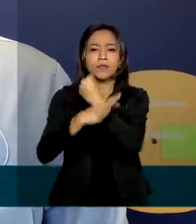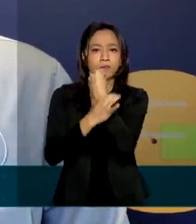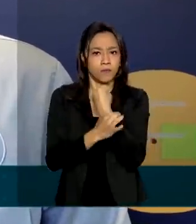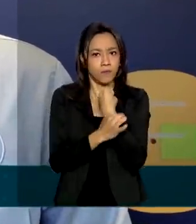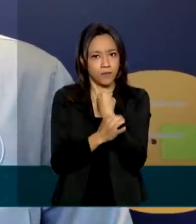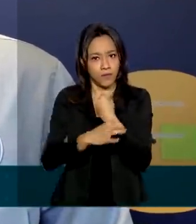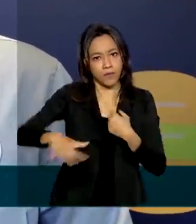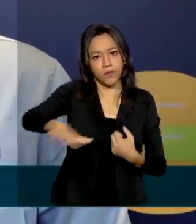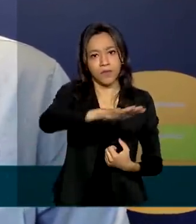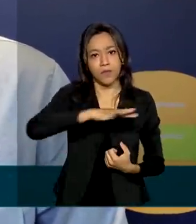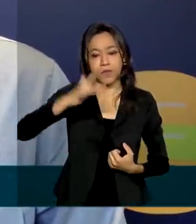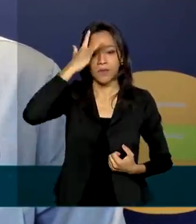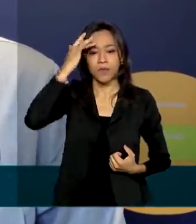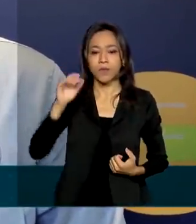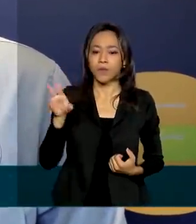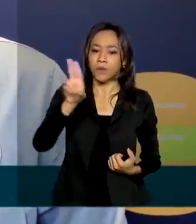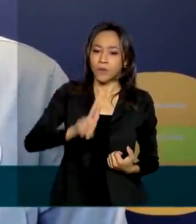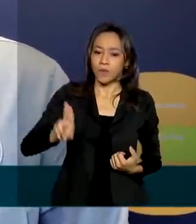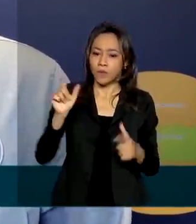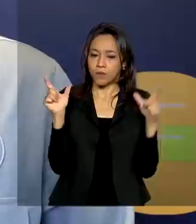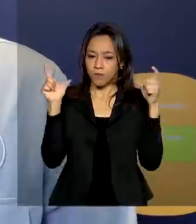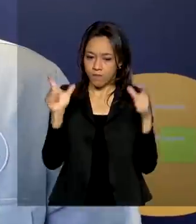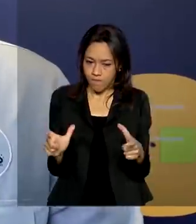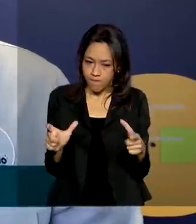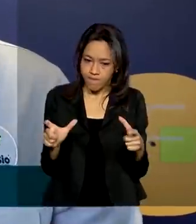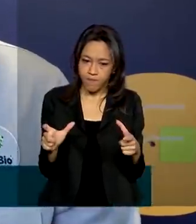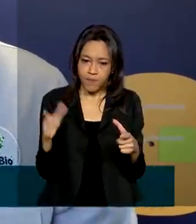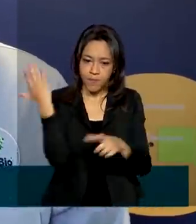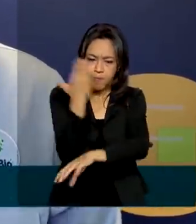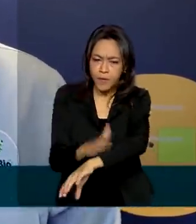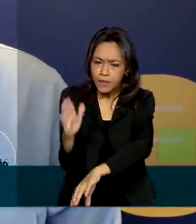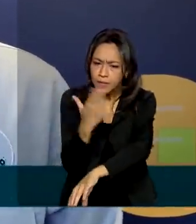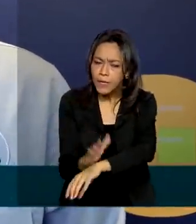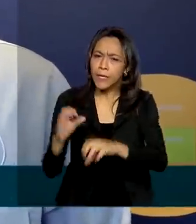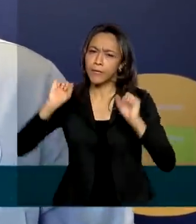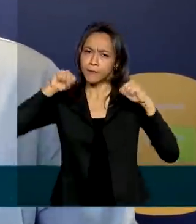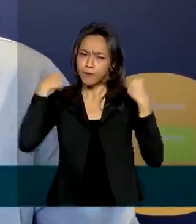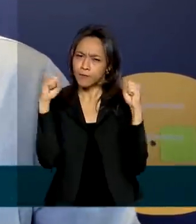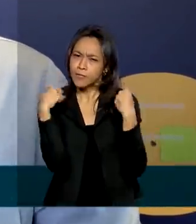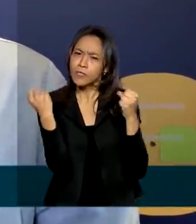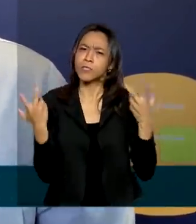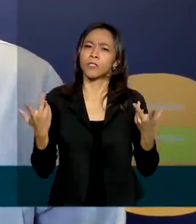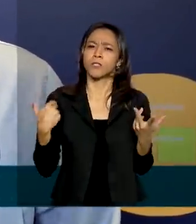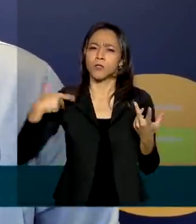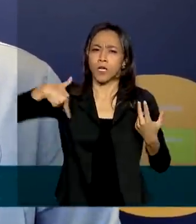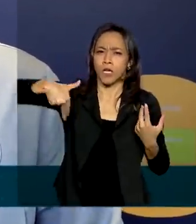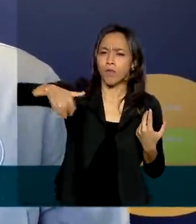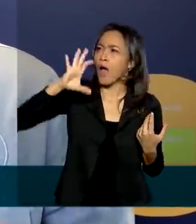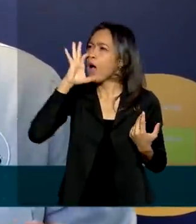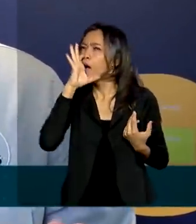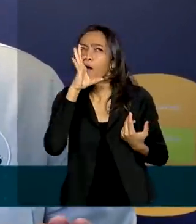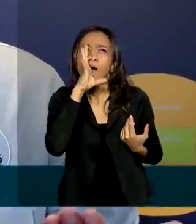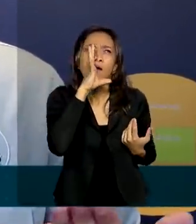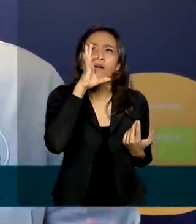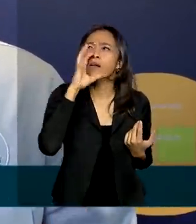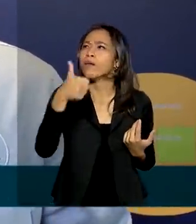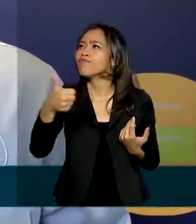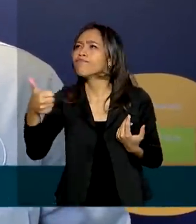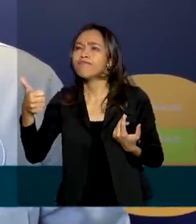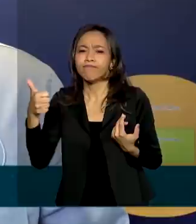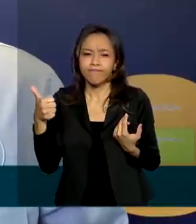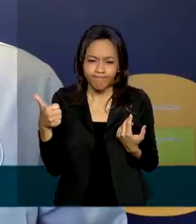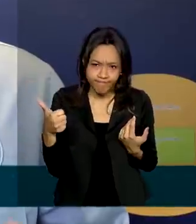utilizar as nossas áreas protegidas e praticarem exercícios, fazendo o ecoturismo, contemplarem a